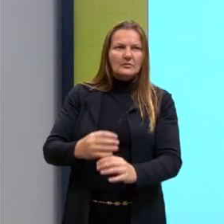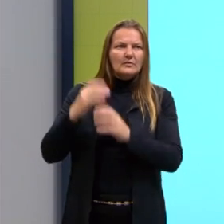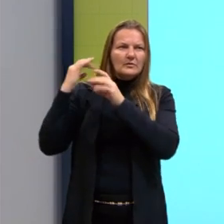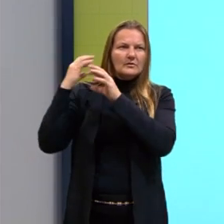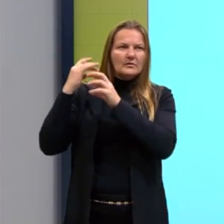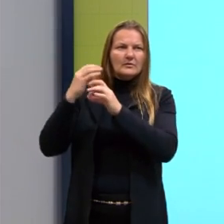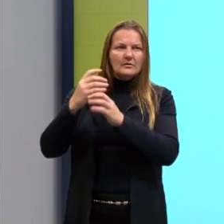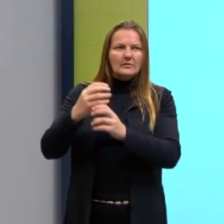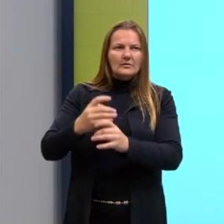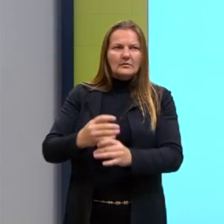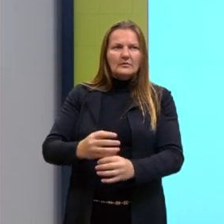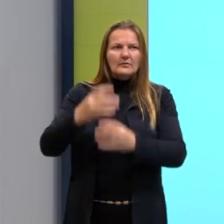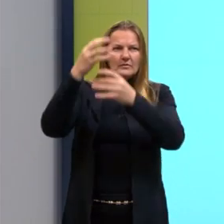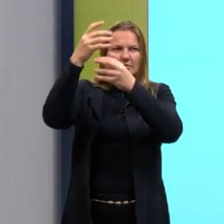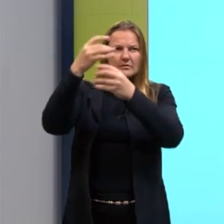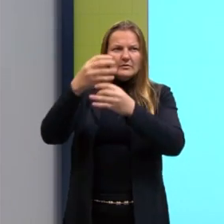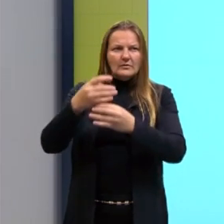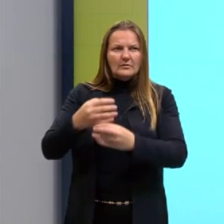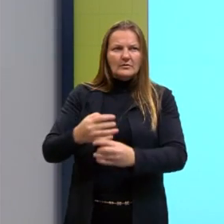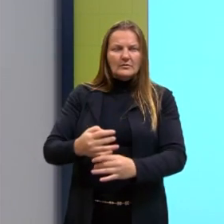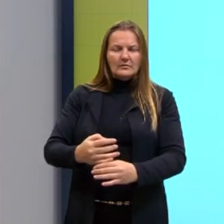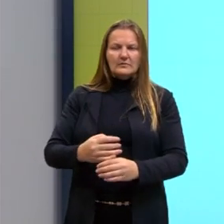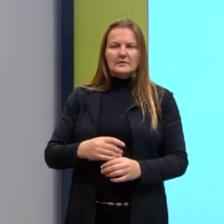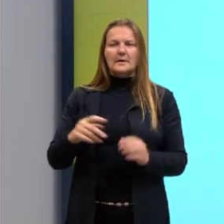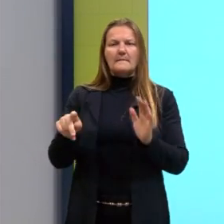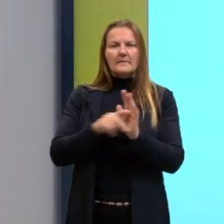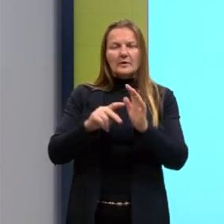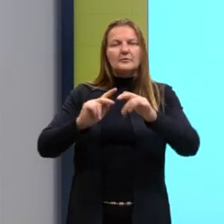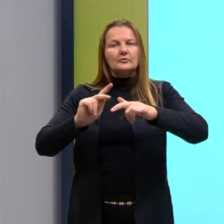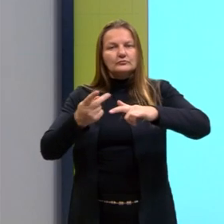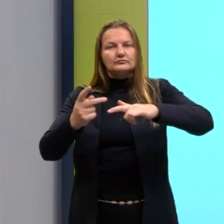mesmo, nas proteínas, nas estonas.